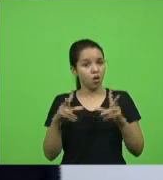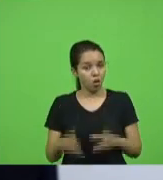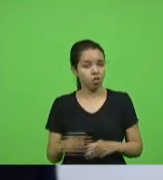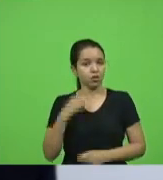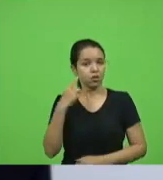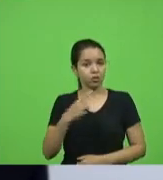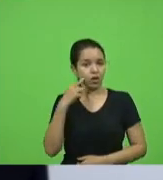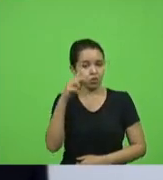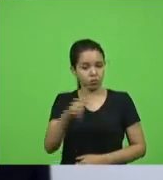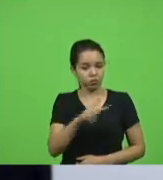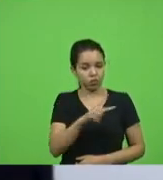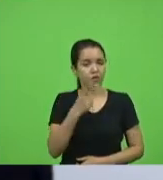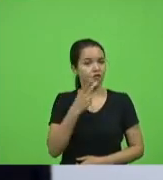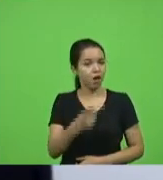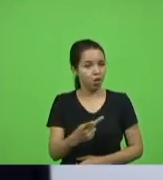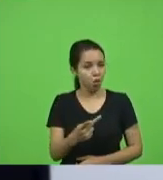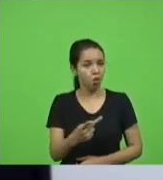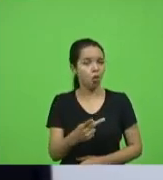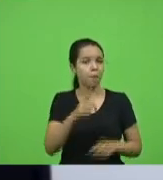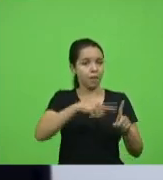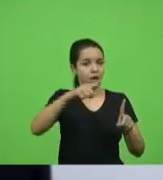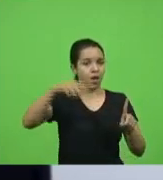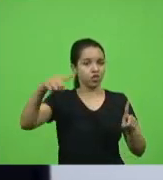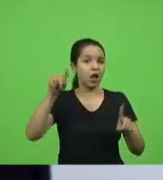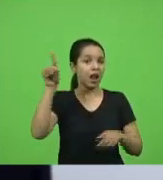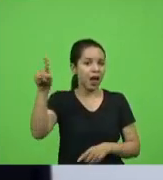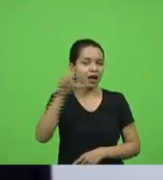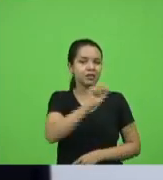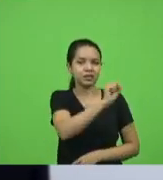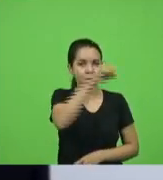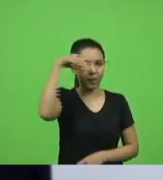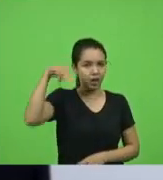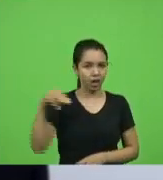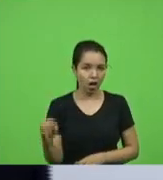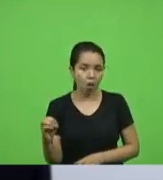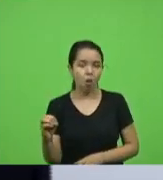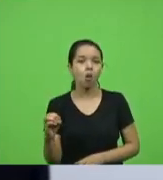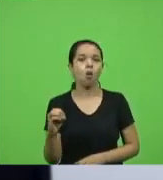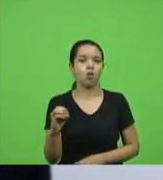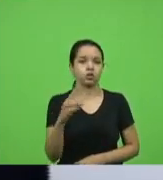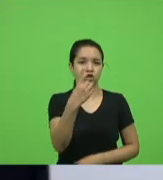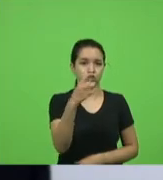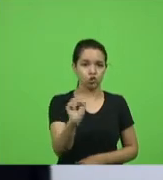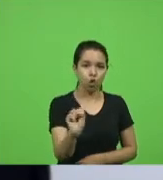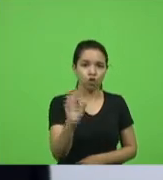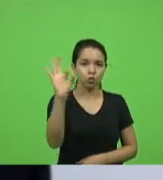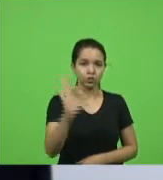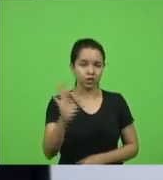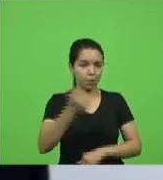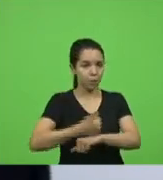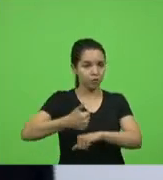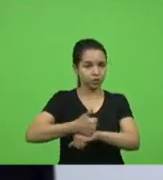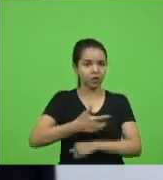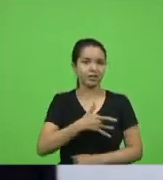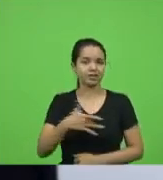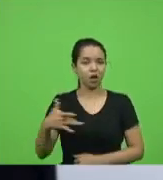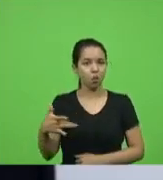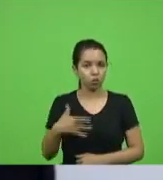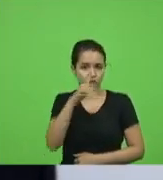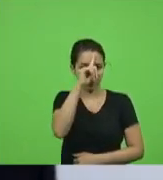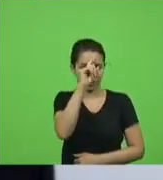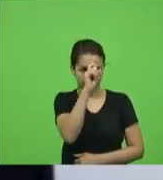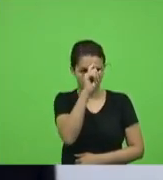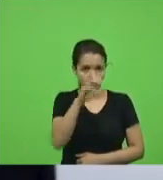é uma média lá em São Miguel é 18% dos profissionais da saúde do hospital